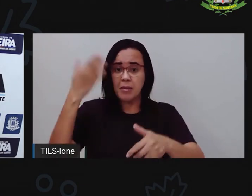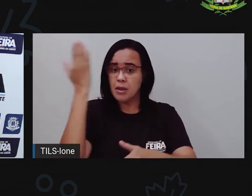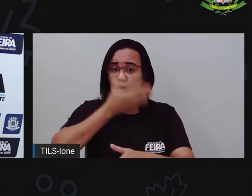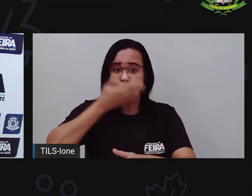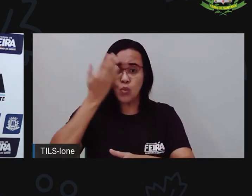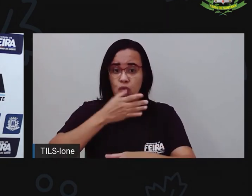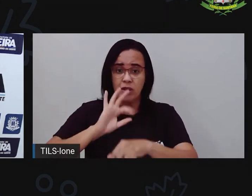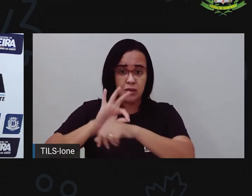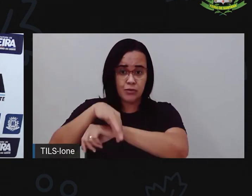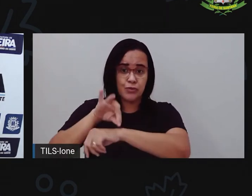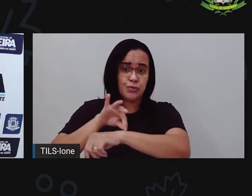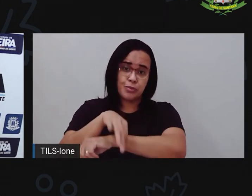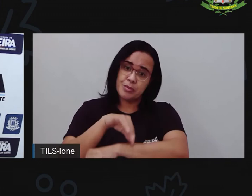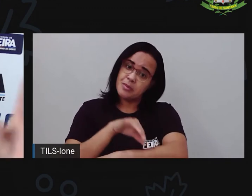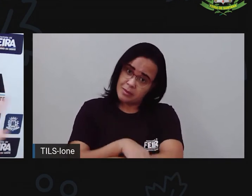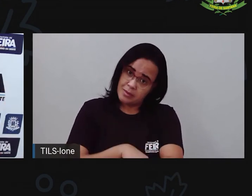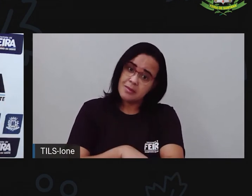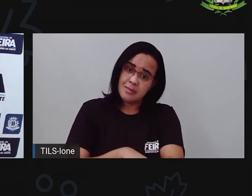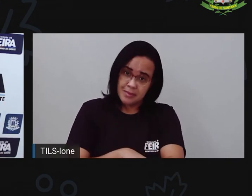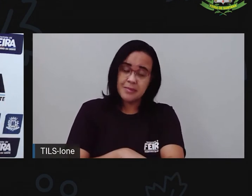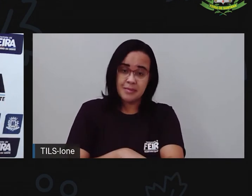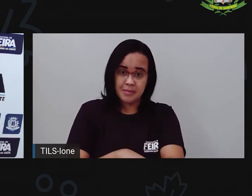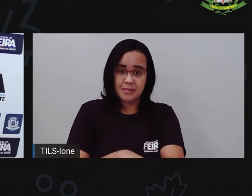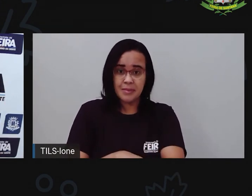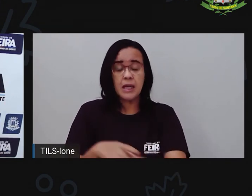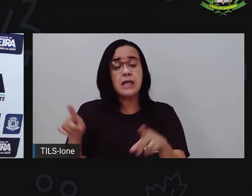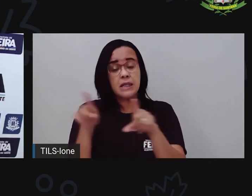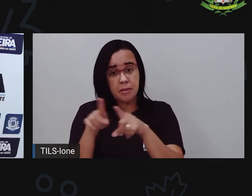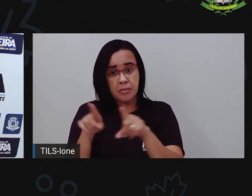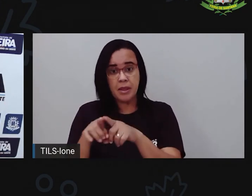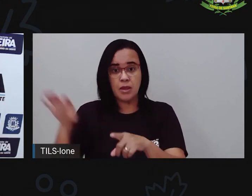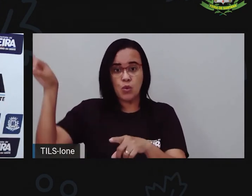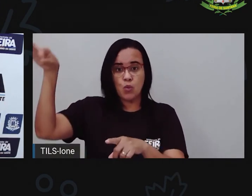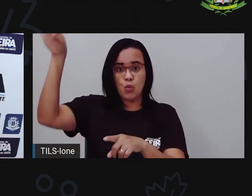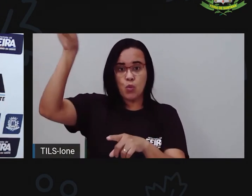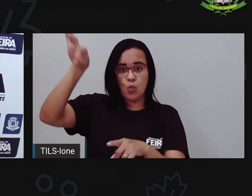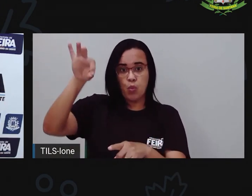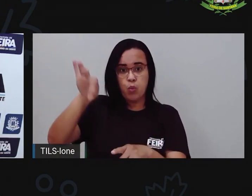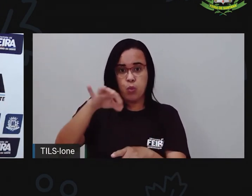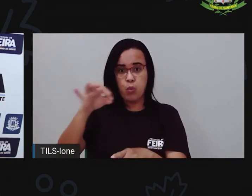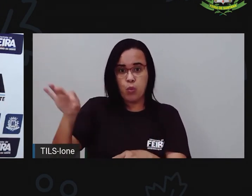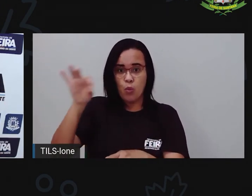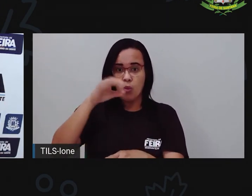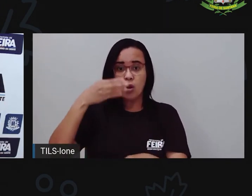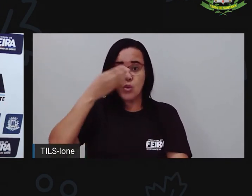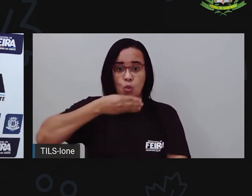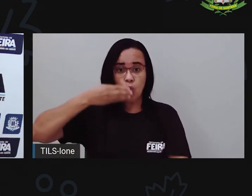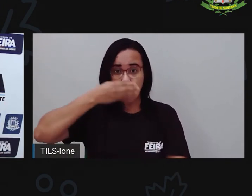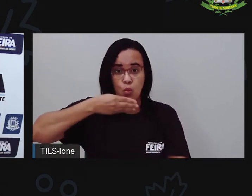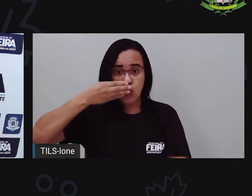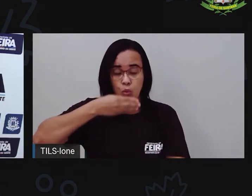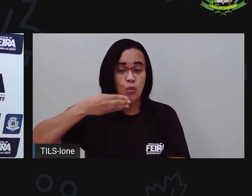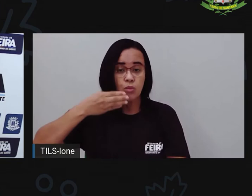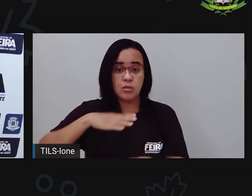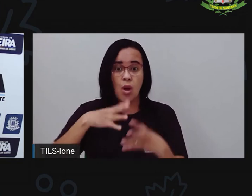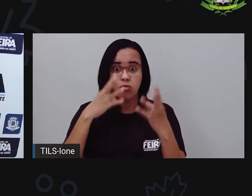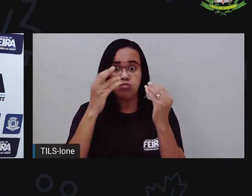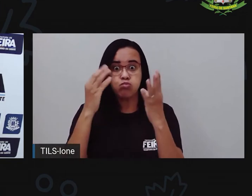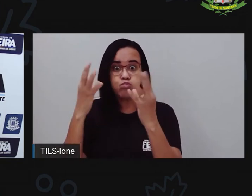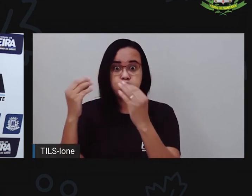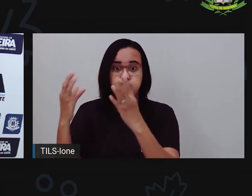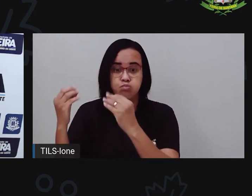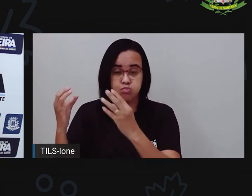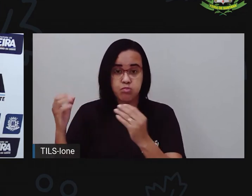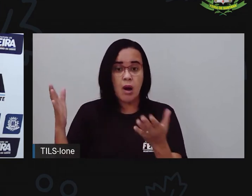ela não... Ela só está passando, né? Tem enxames que passam, né? E aí, elas só estão querendo